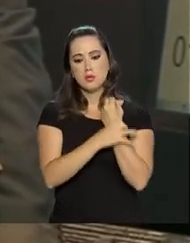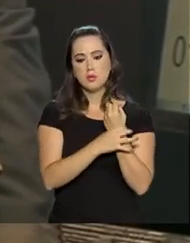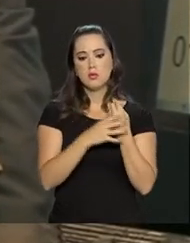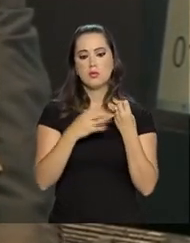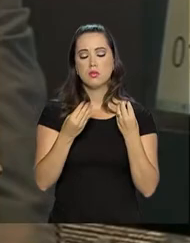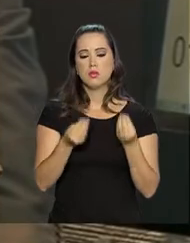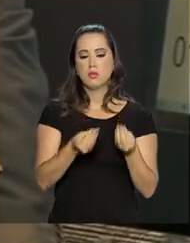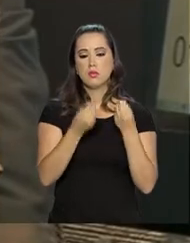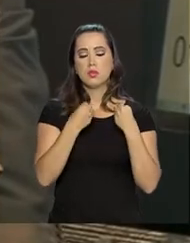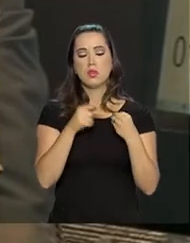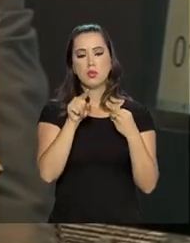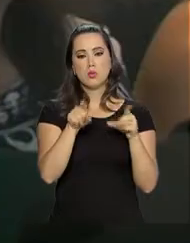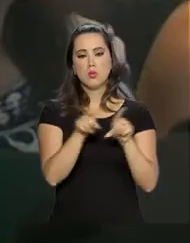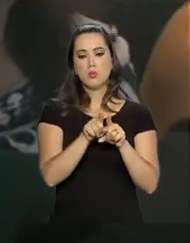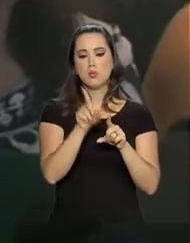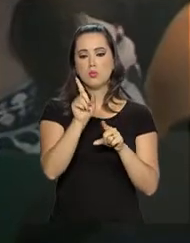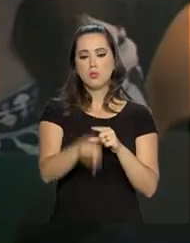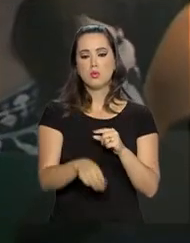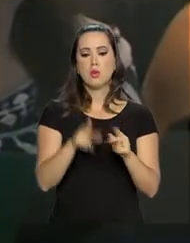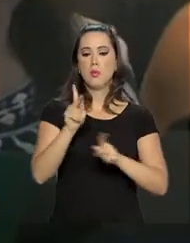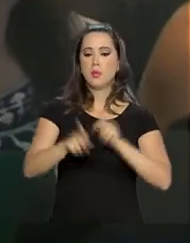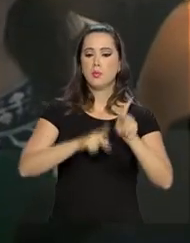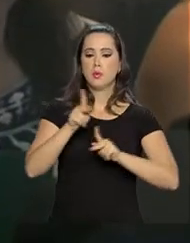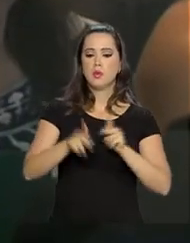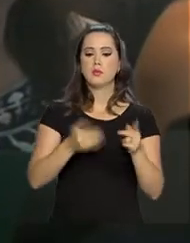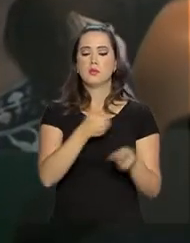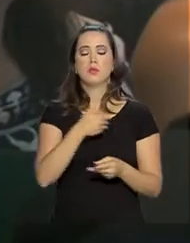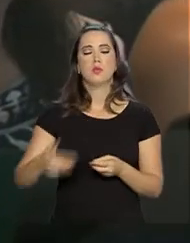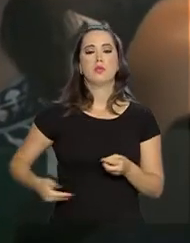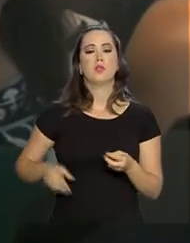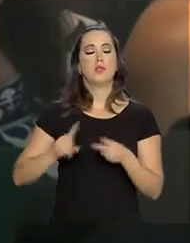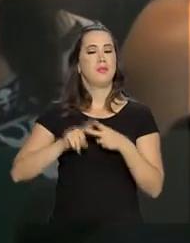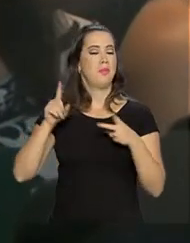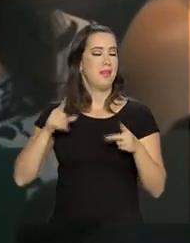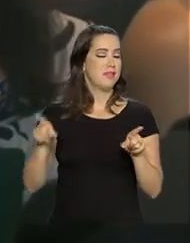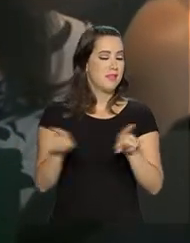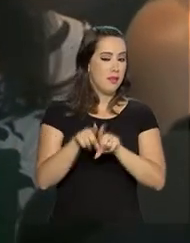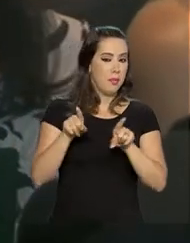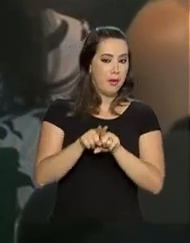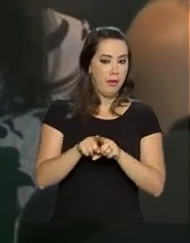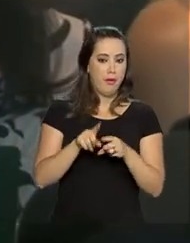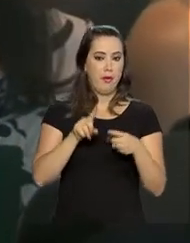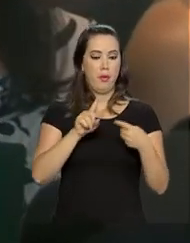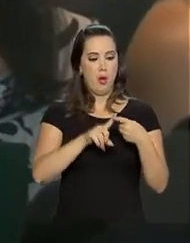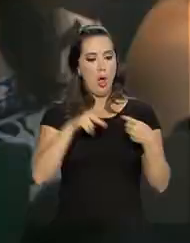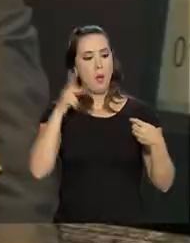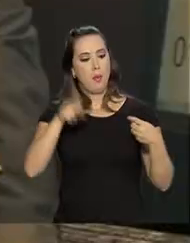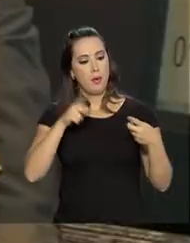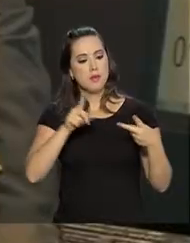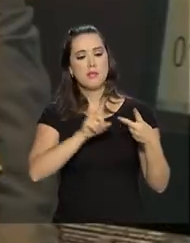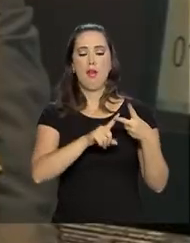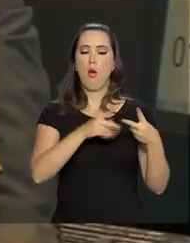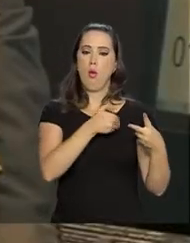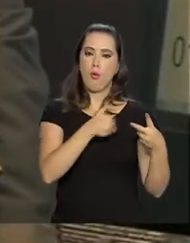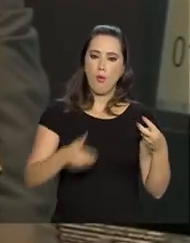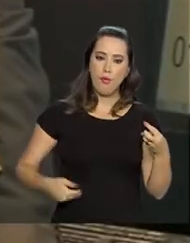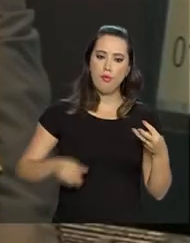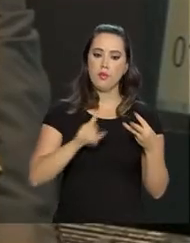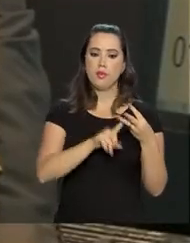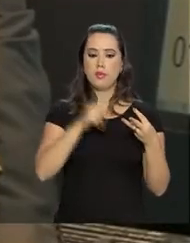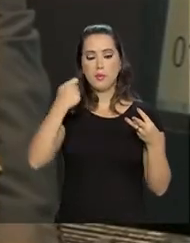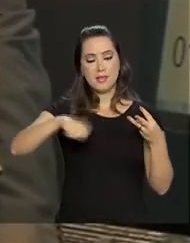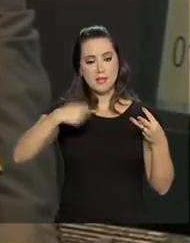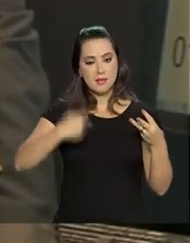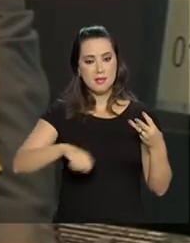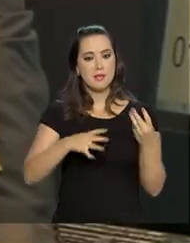que deem não só à população, ao governo, mas, sobretudo, àqueles que precisam desta segurança,